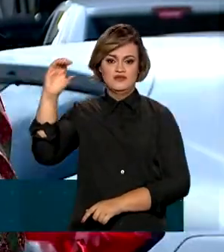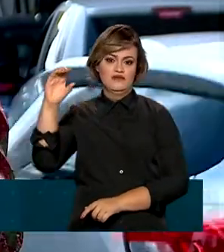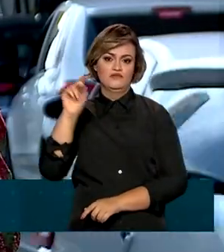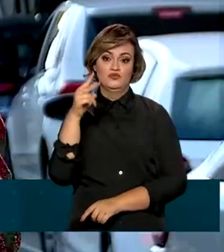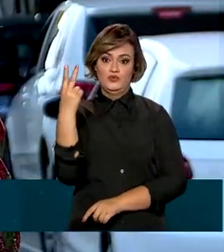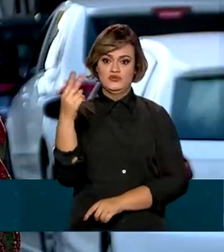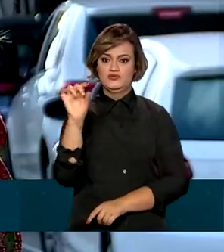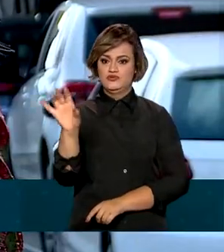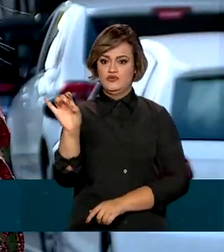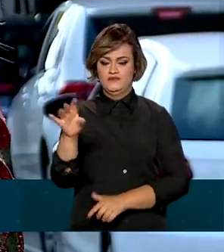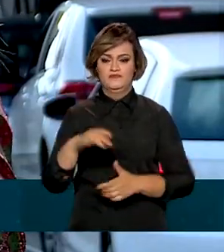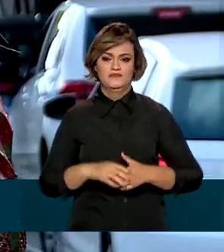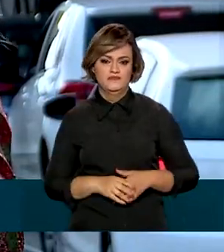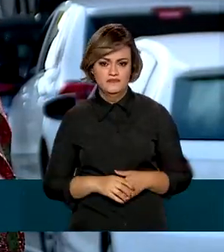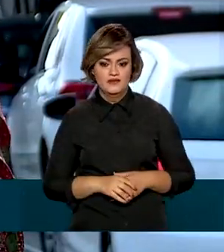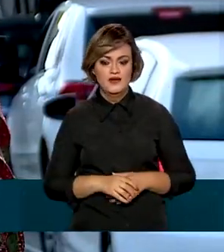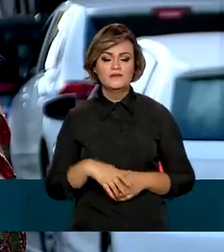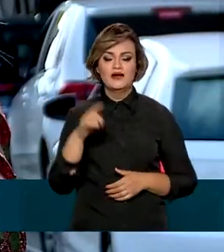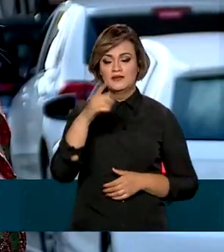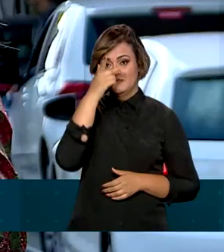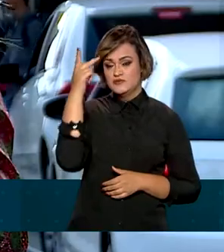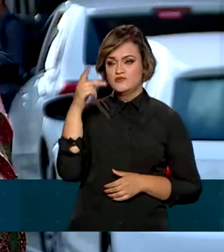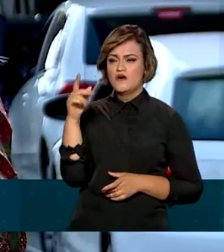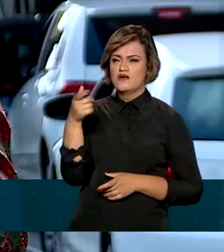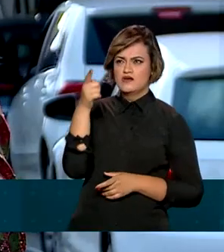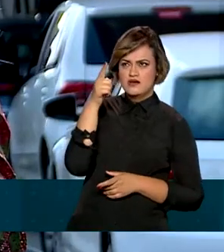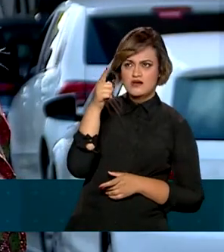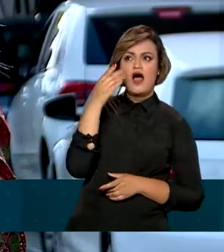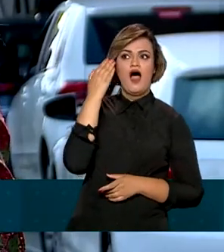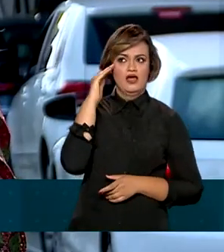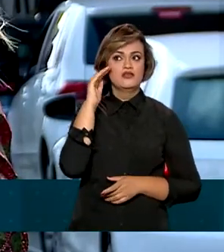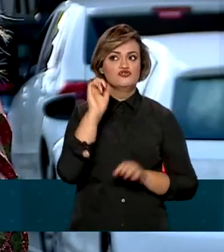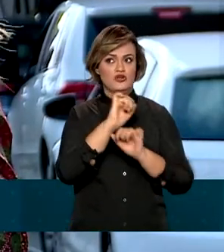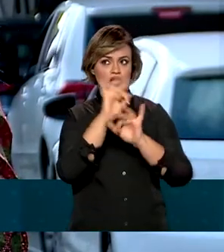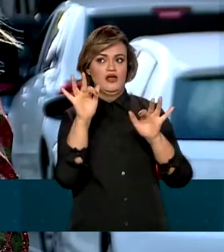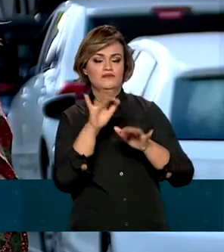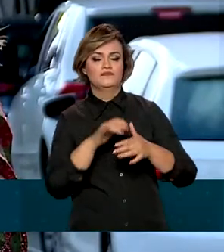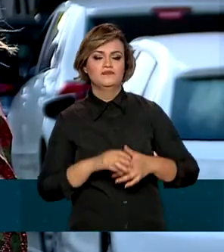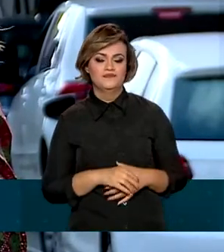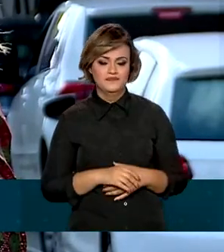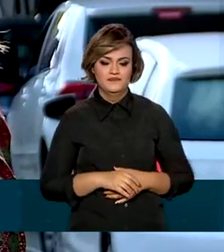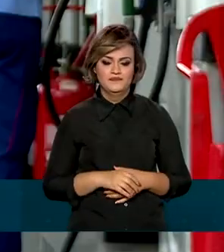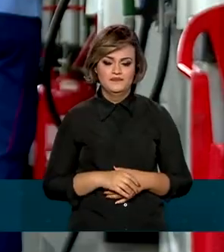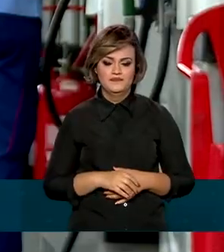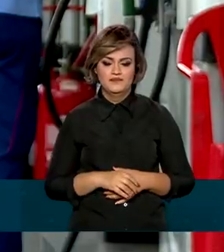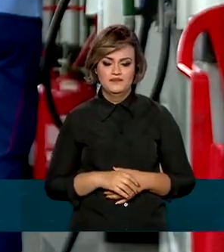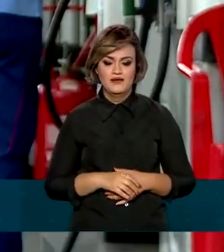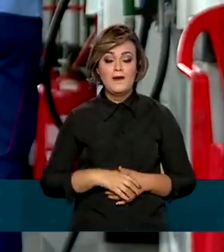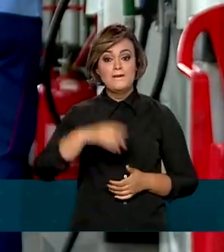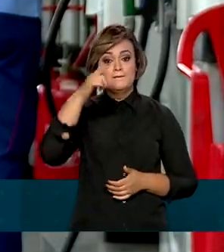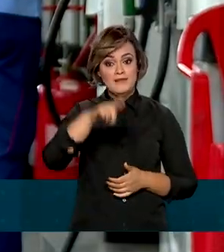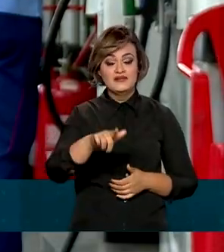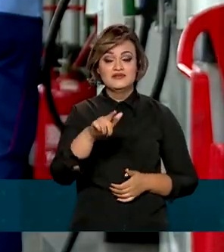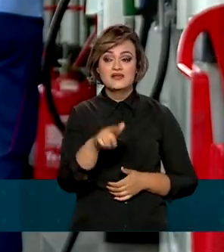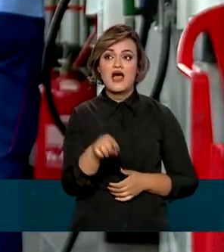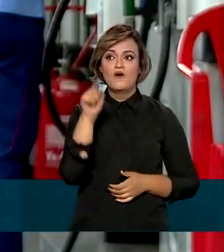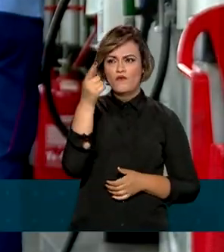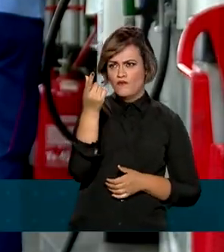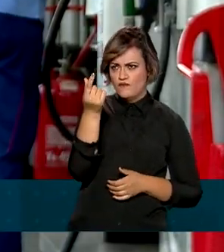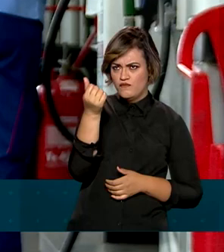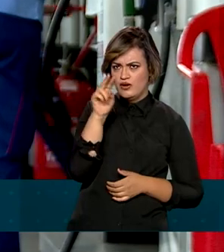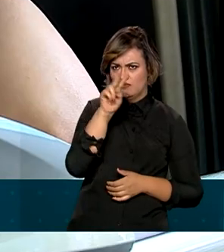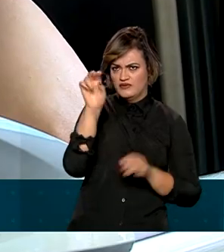preços, quanto nas bombas, para que o consumidor tenha noção exata do que está pagando. Além de deixar o preço do